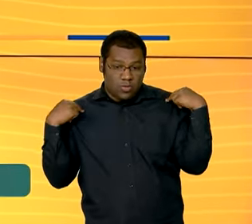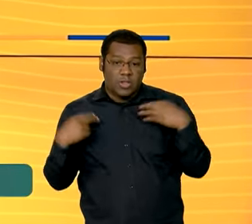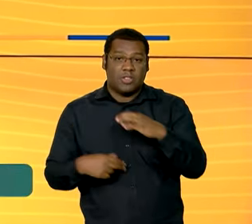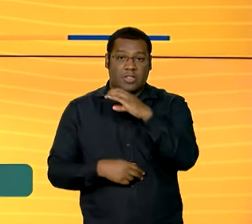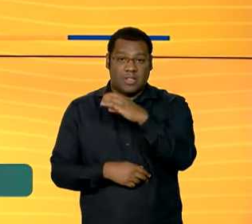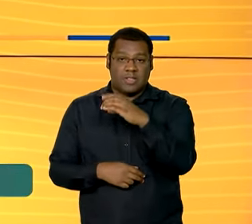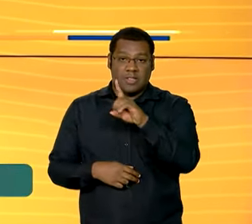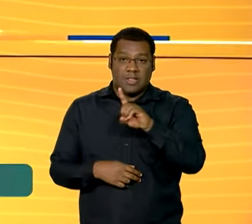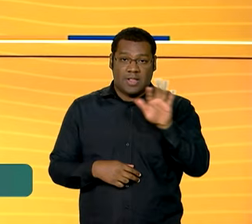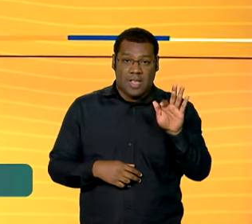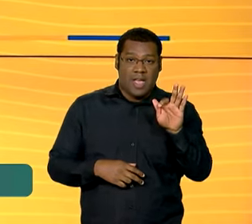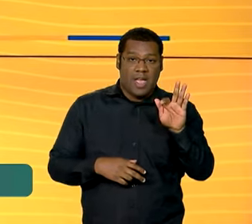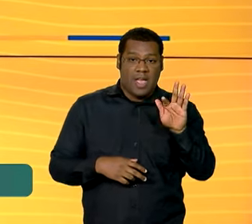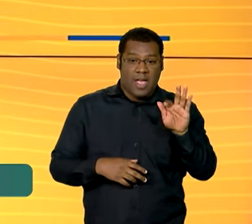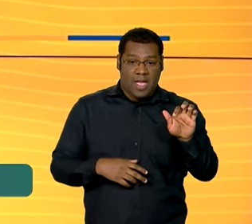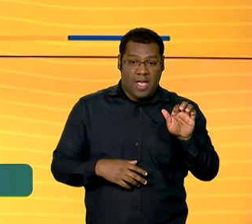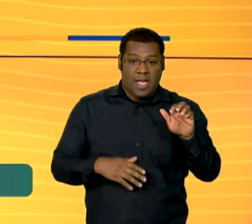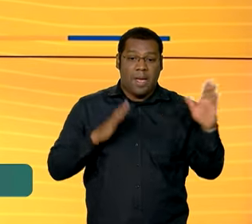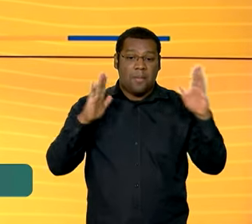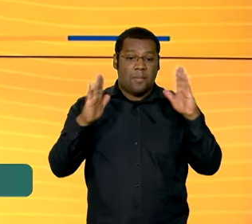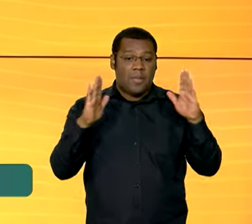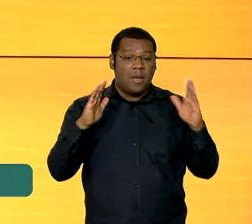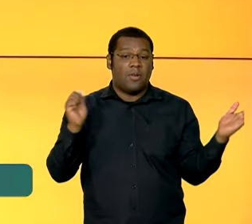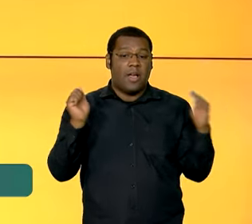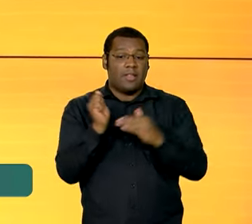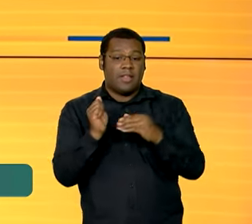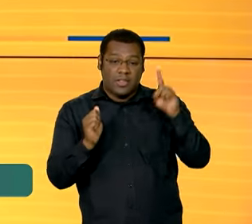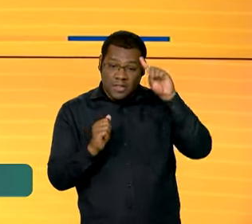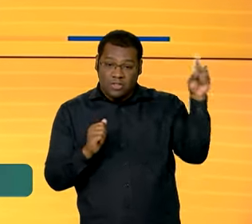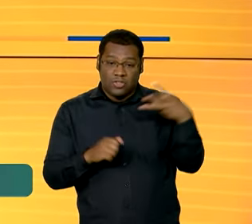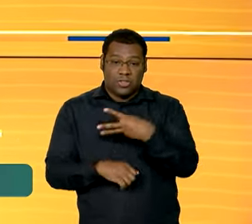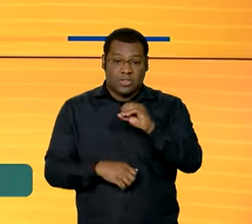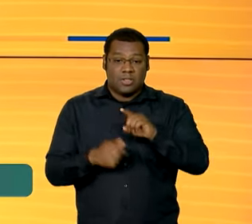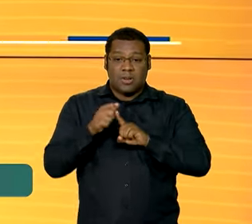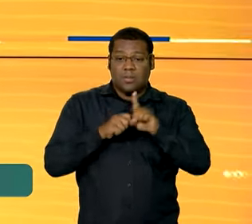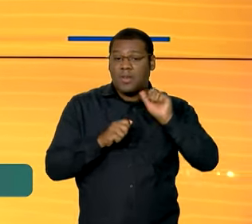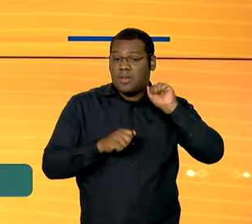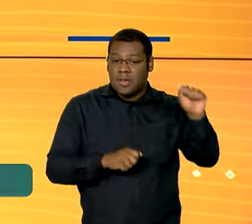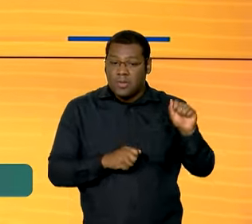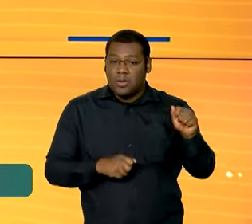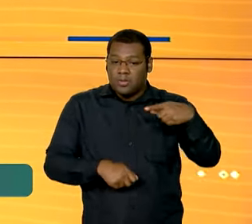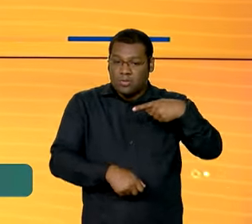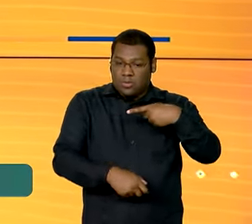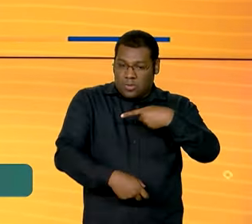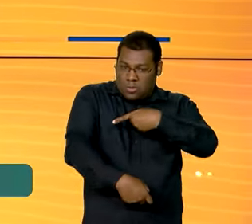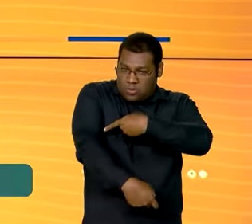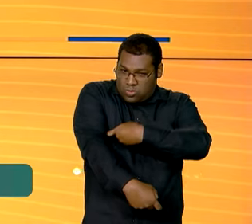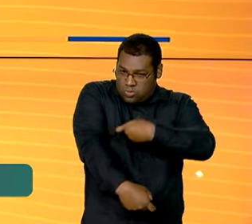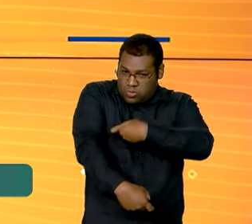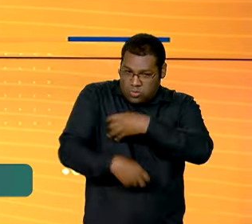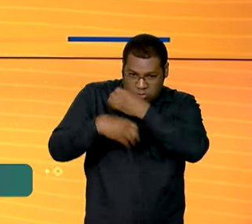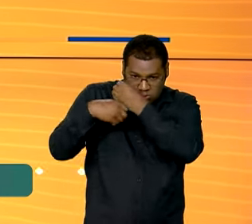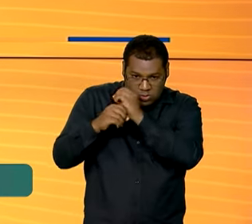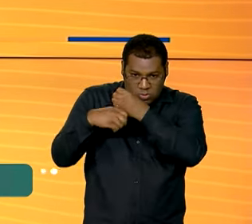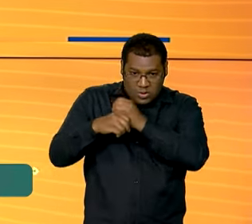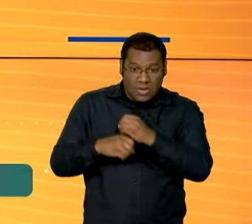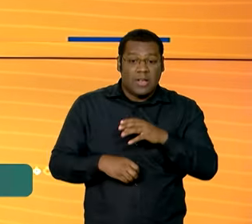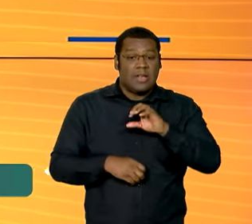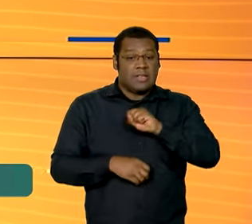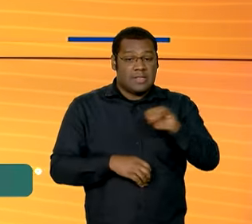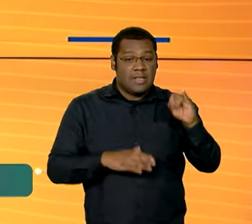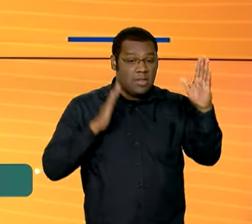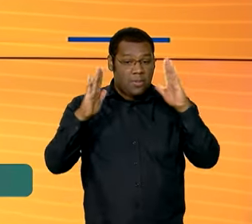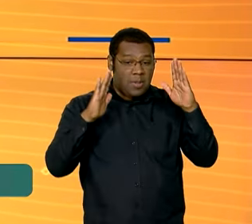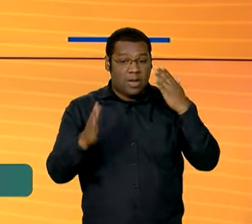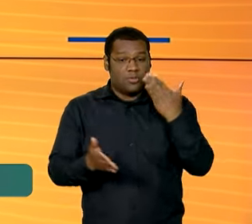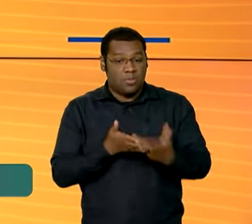e E têm até o dia 30 de abril para fazer o exame toxicológico. Quem perder o prazo poderá pagar multas